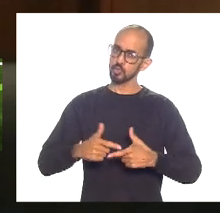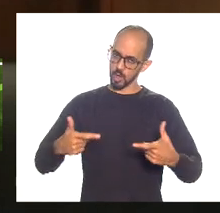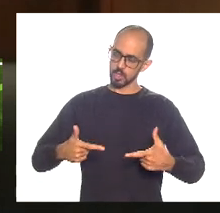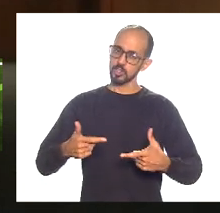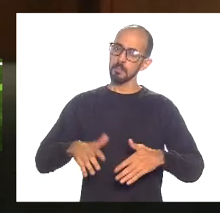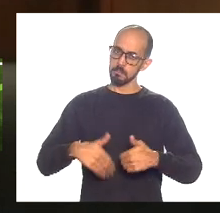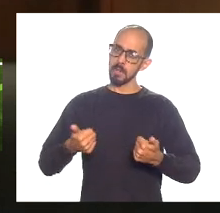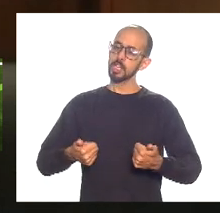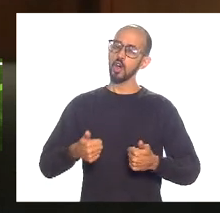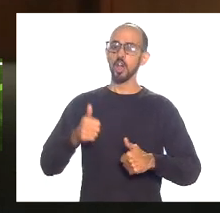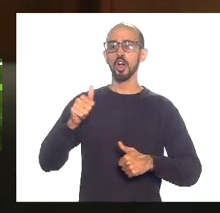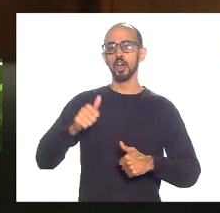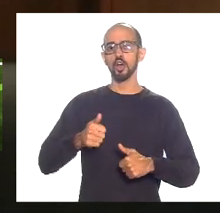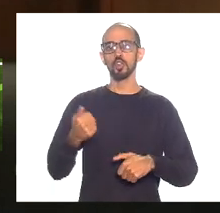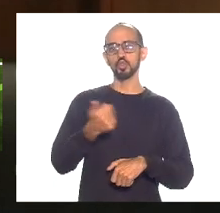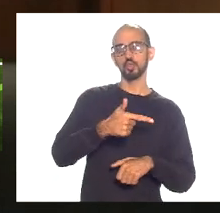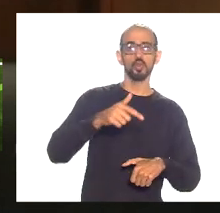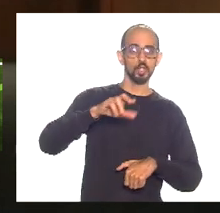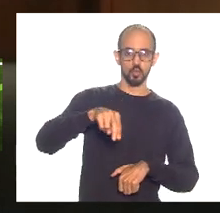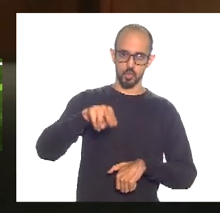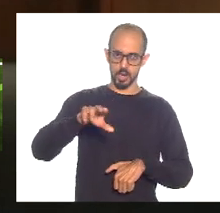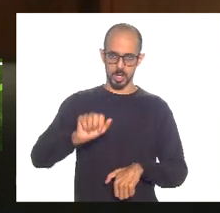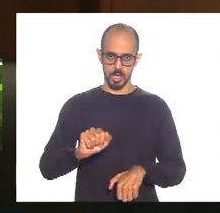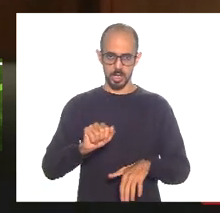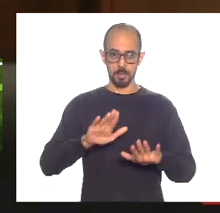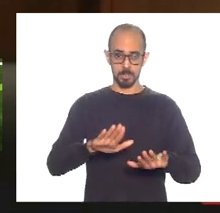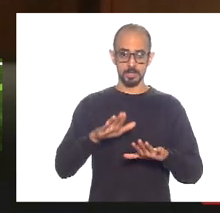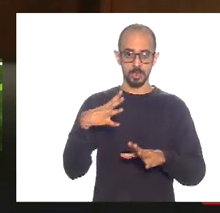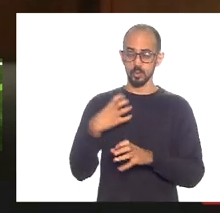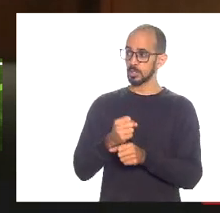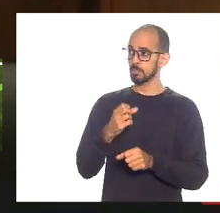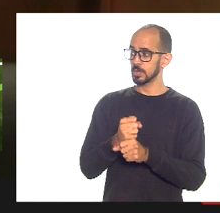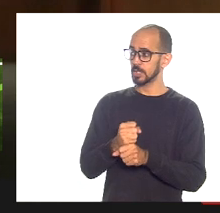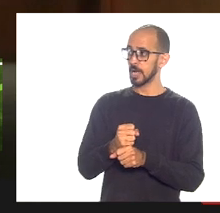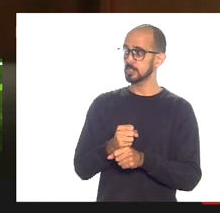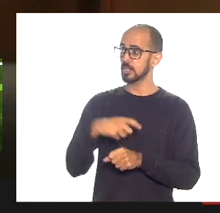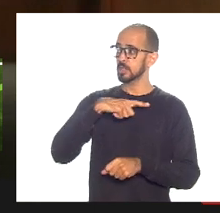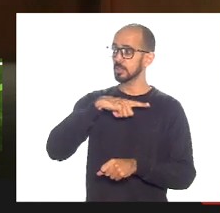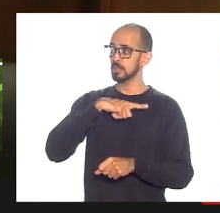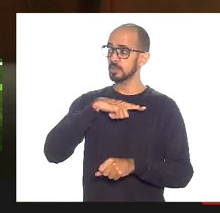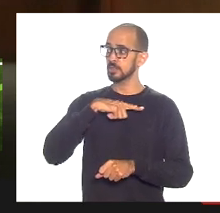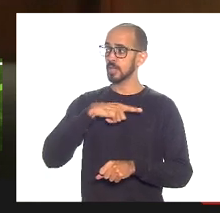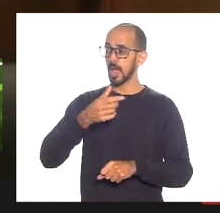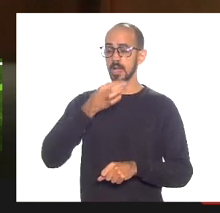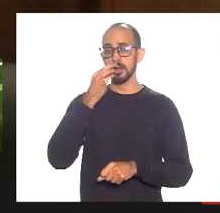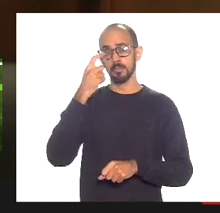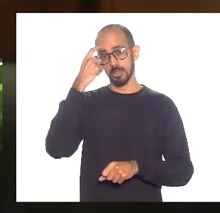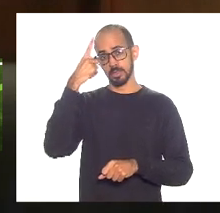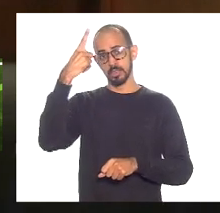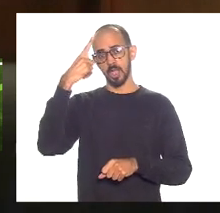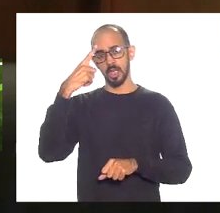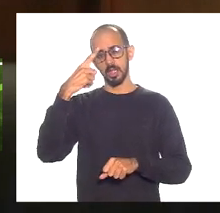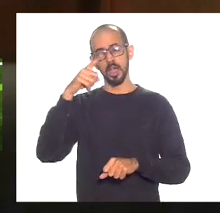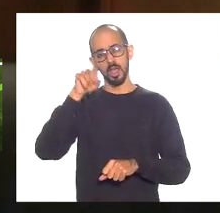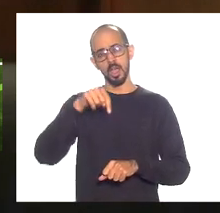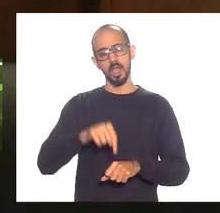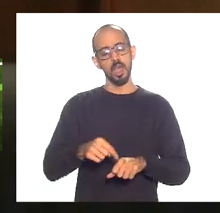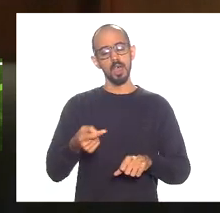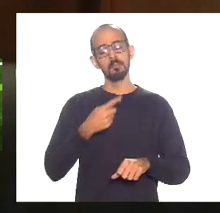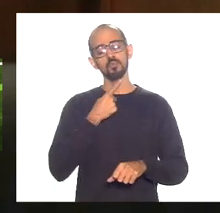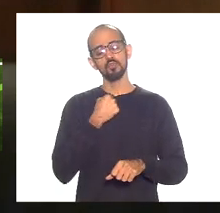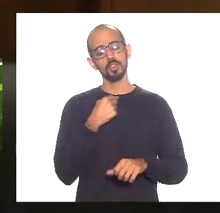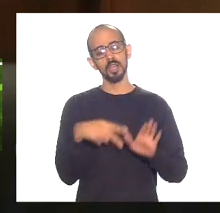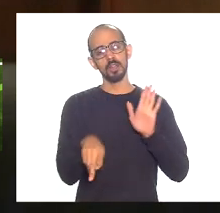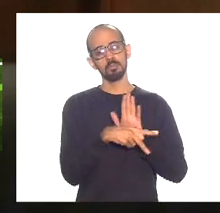à questão da contabilidade lá, é porque de propósito, porque sempre a iniciativa privada aqui sempre indicou os